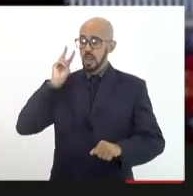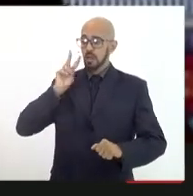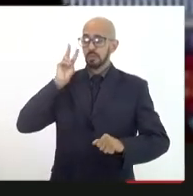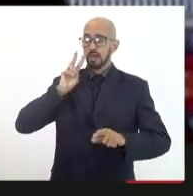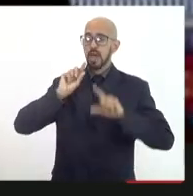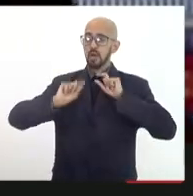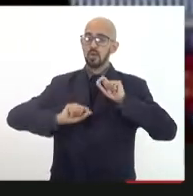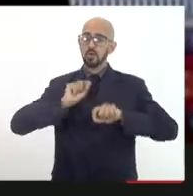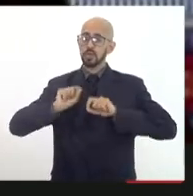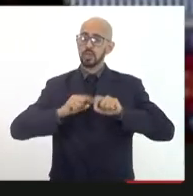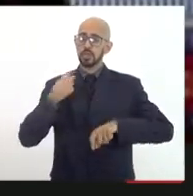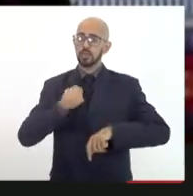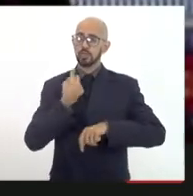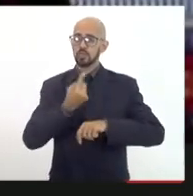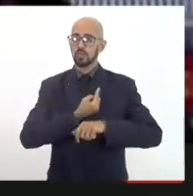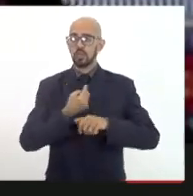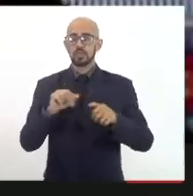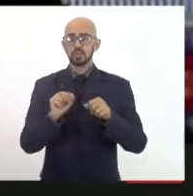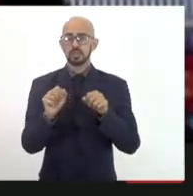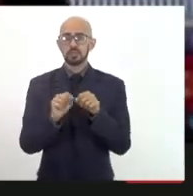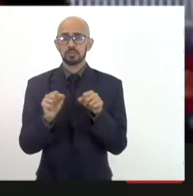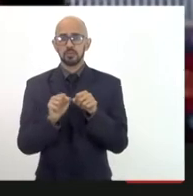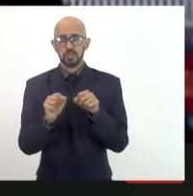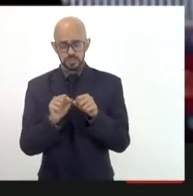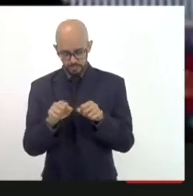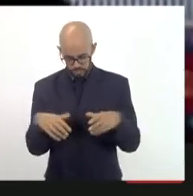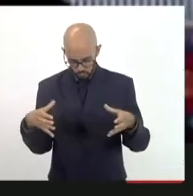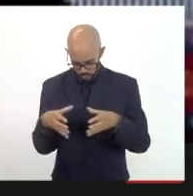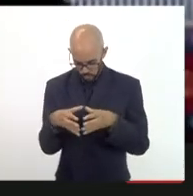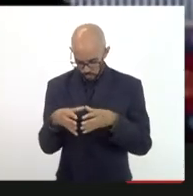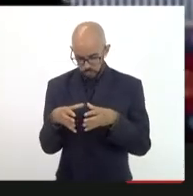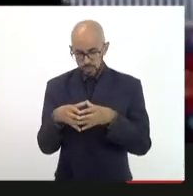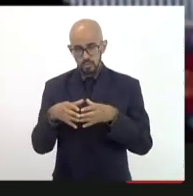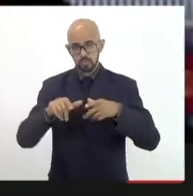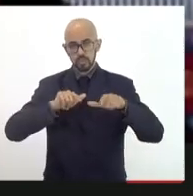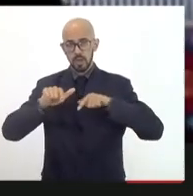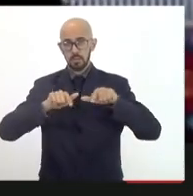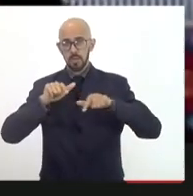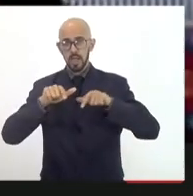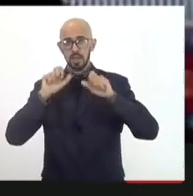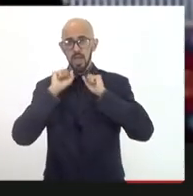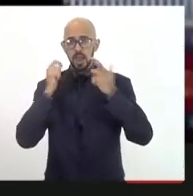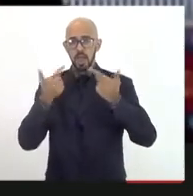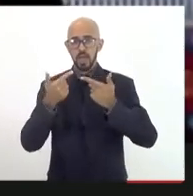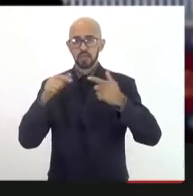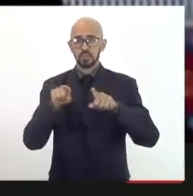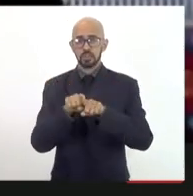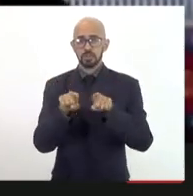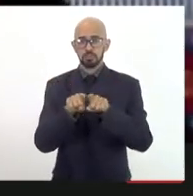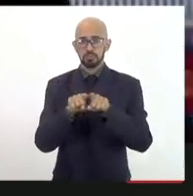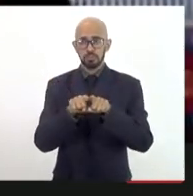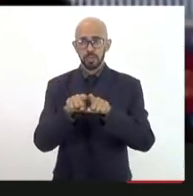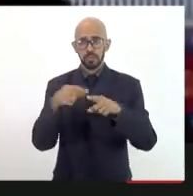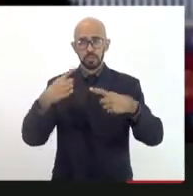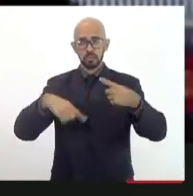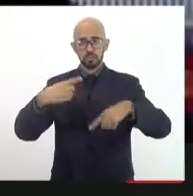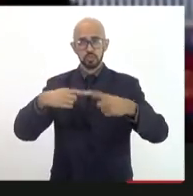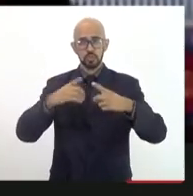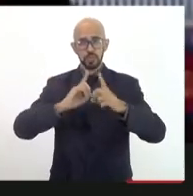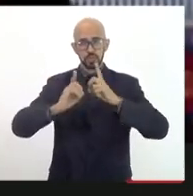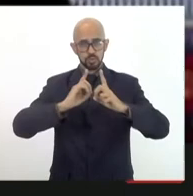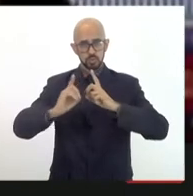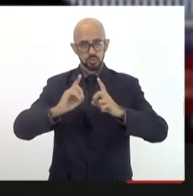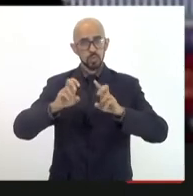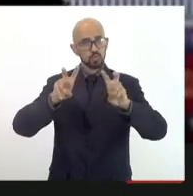fez e vem fazendo através da comissão de trabalho da Alerj uma discussão com a sociedade civil sobre o